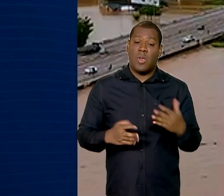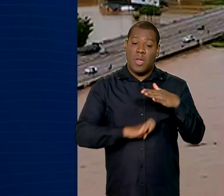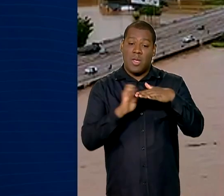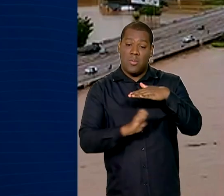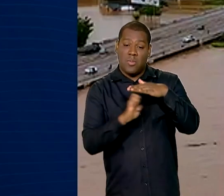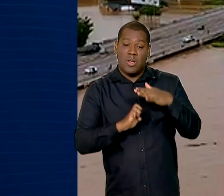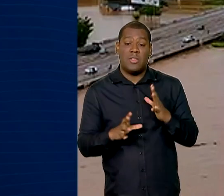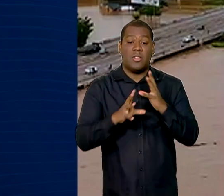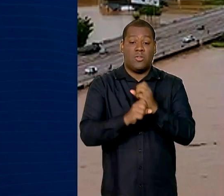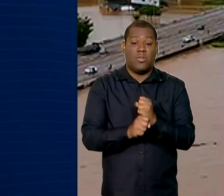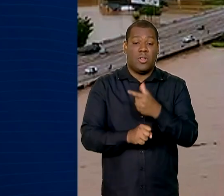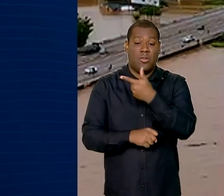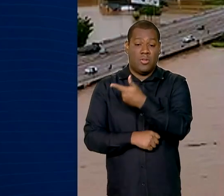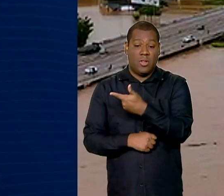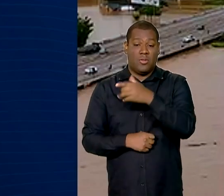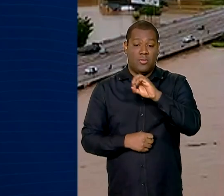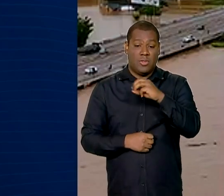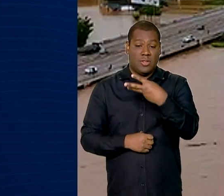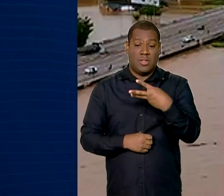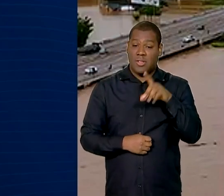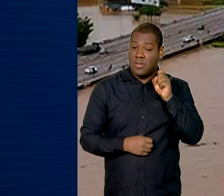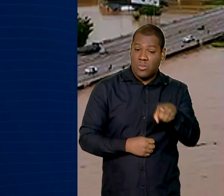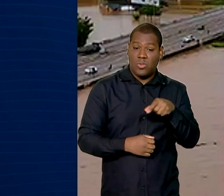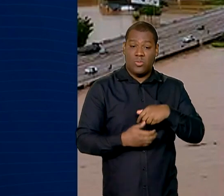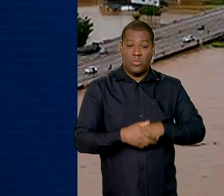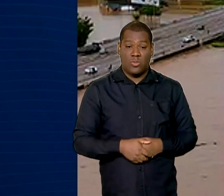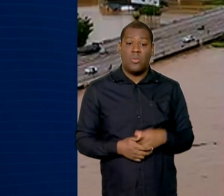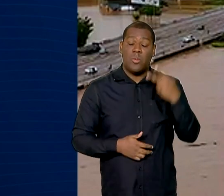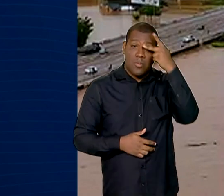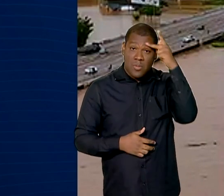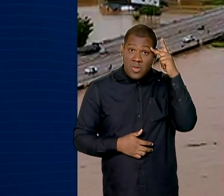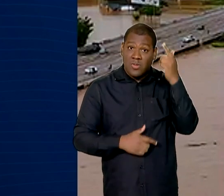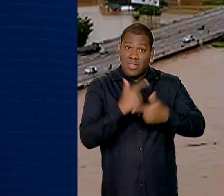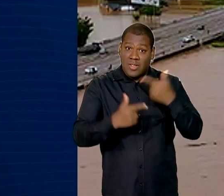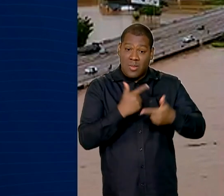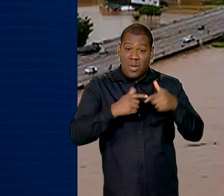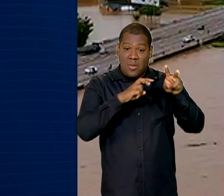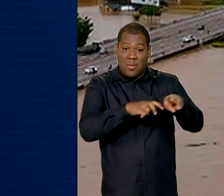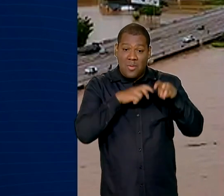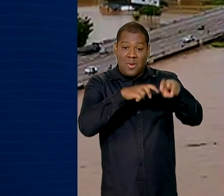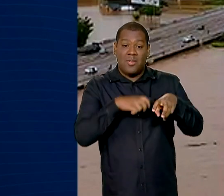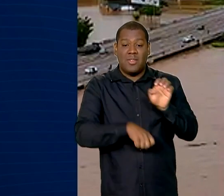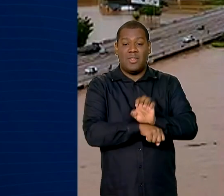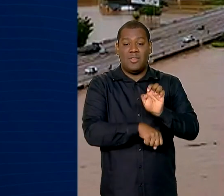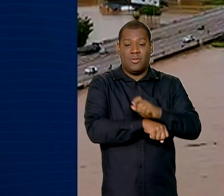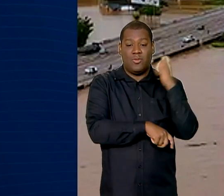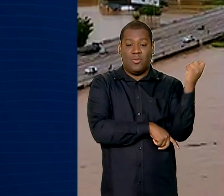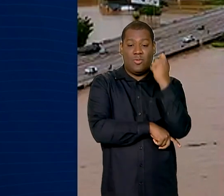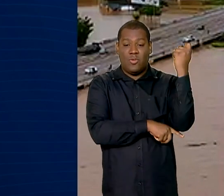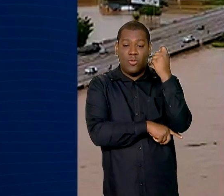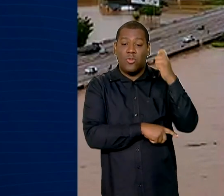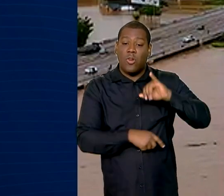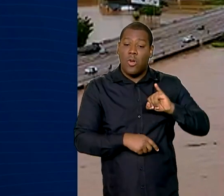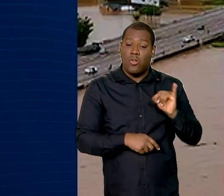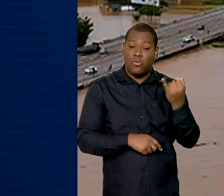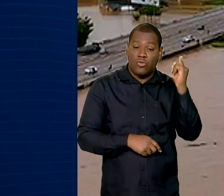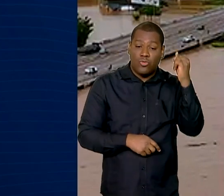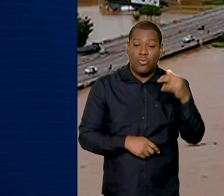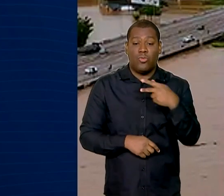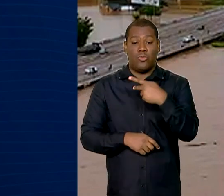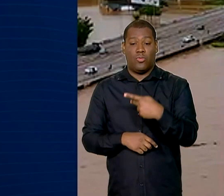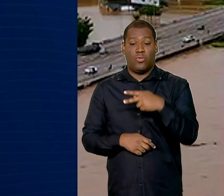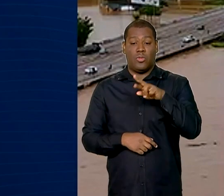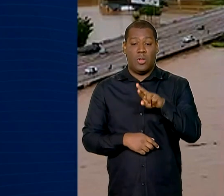empresas. Os produtores rurais do Rio Grande do Sul vão ter descontos em juros do Pronaf e do